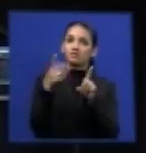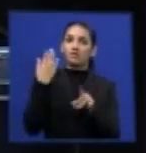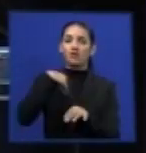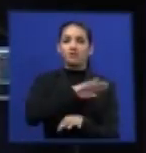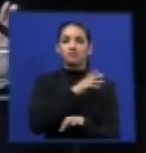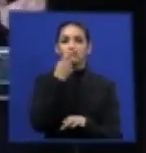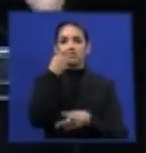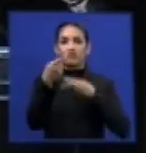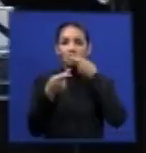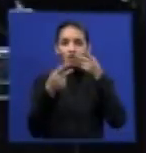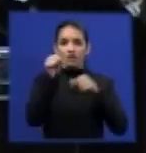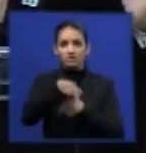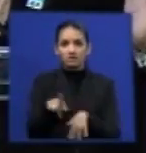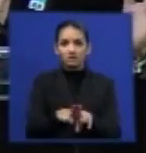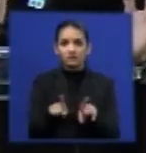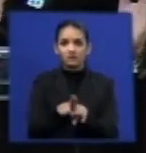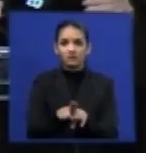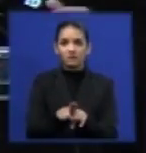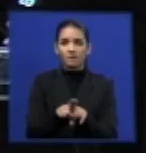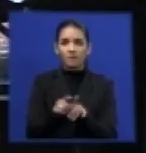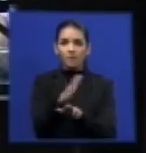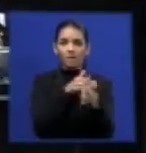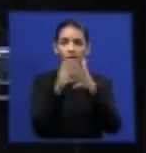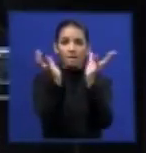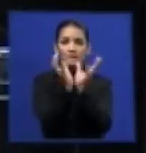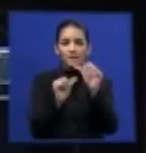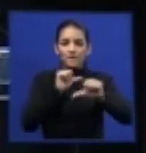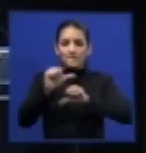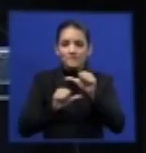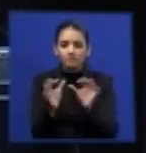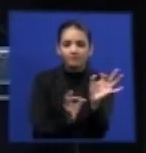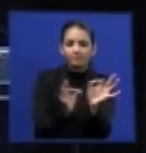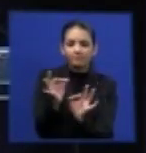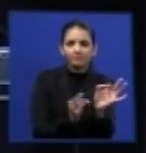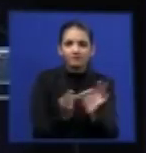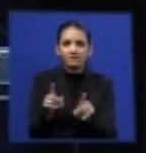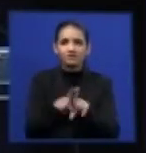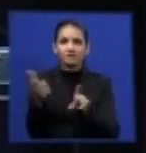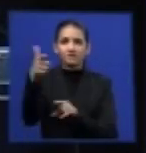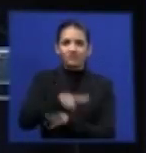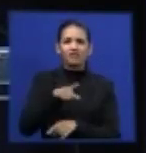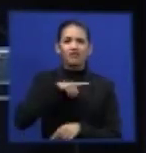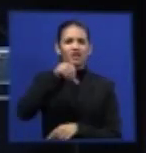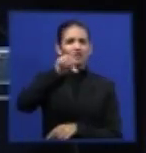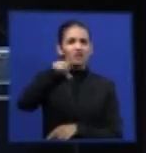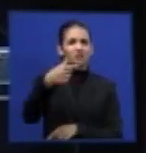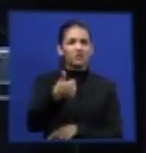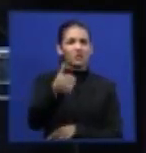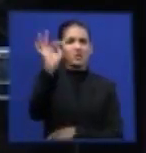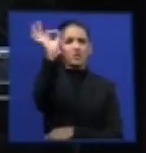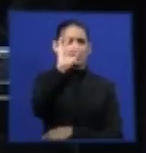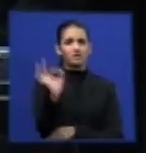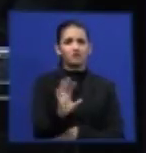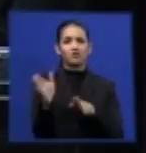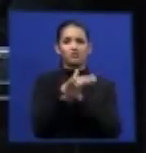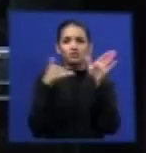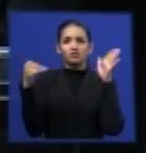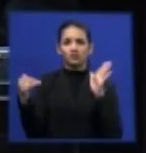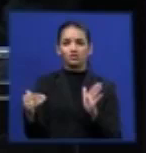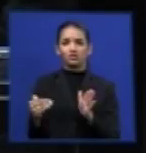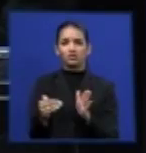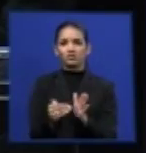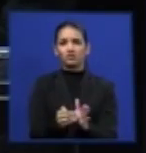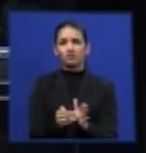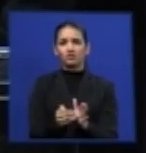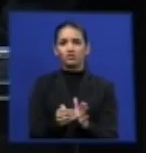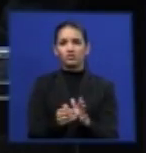falando que os remoldadores têm 9,1% de toda a flota nacional